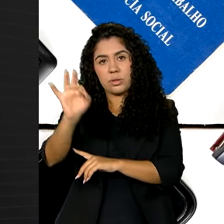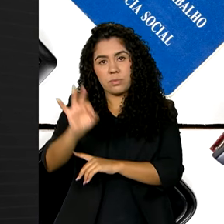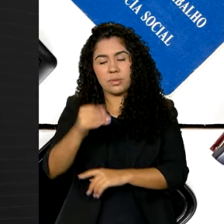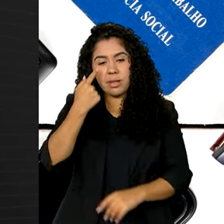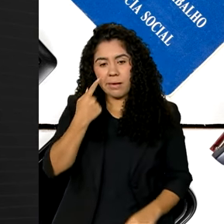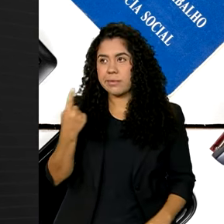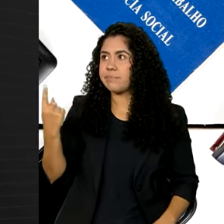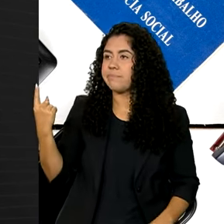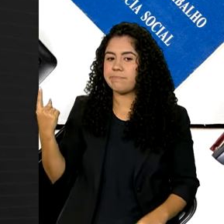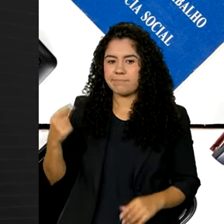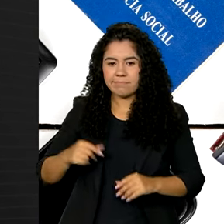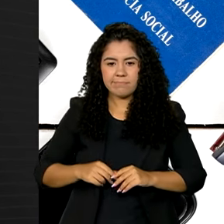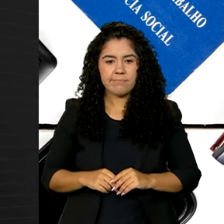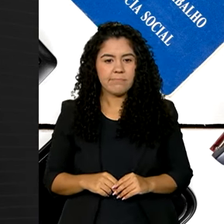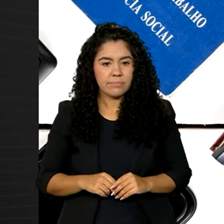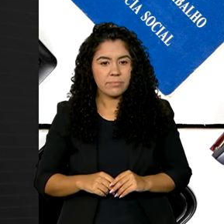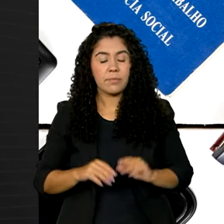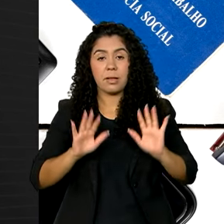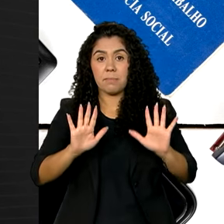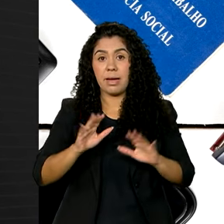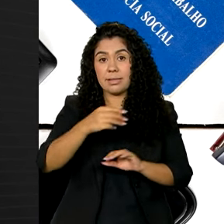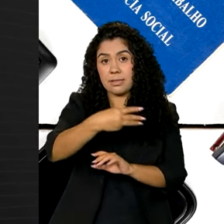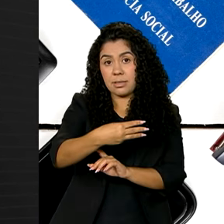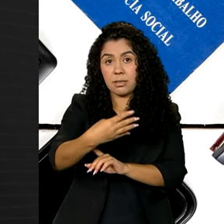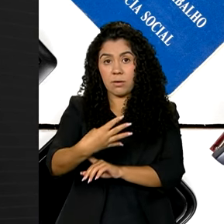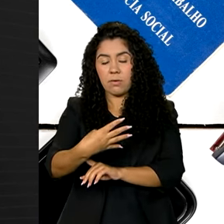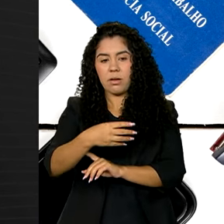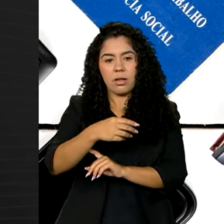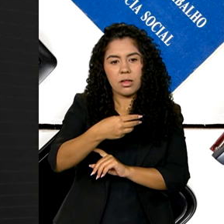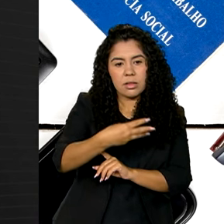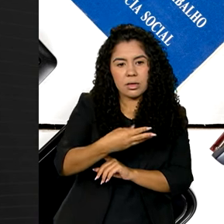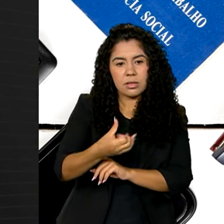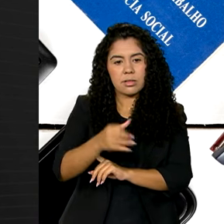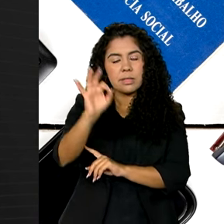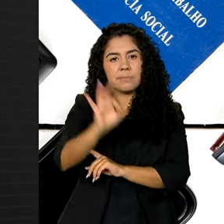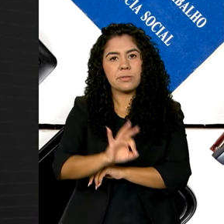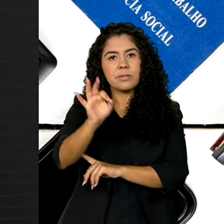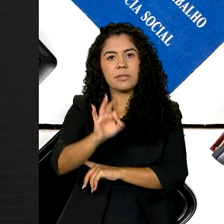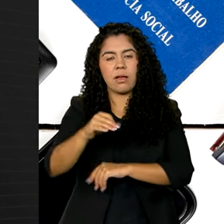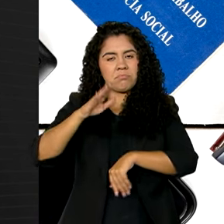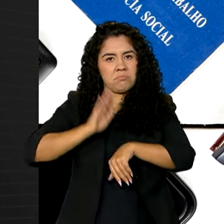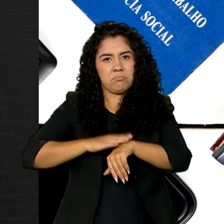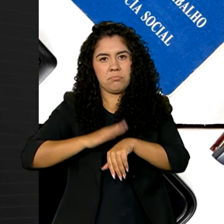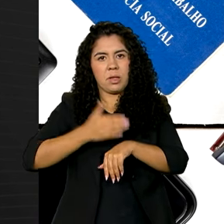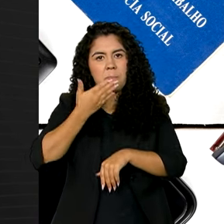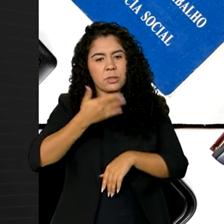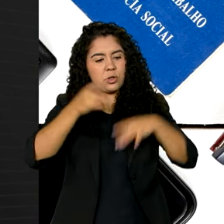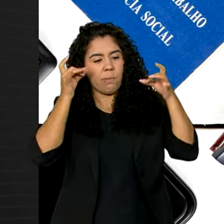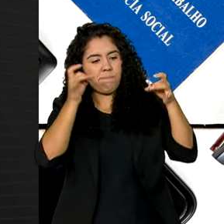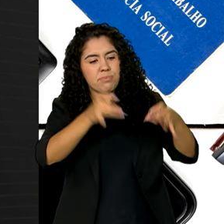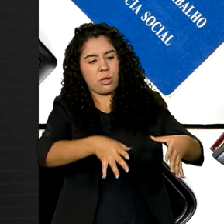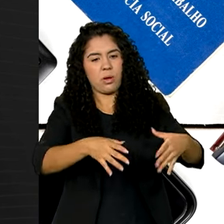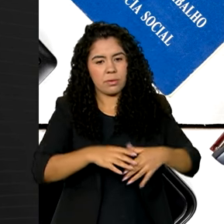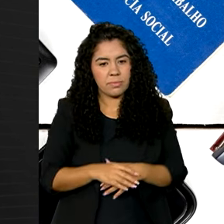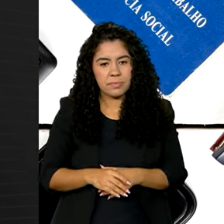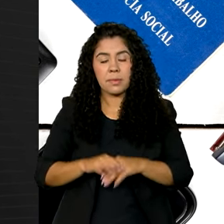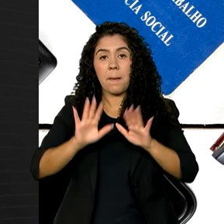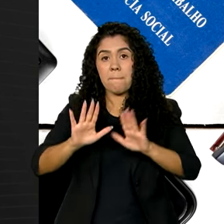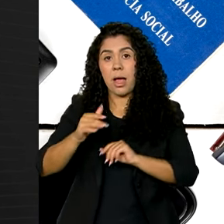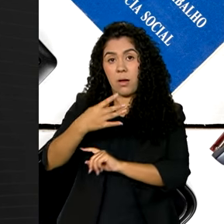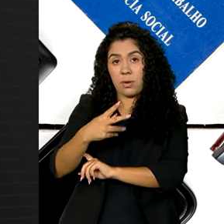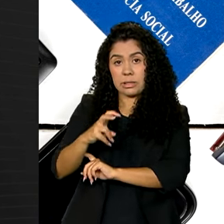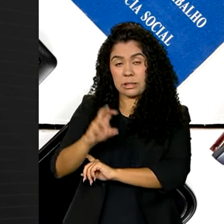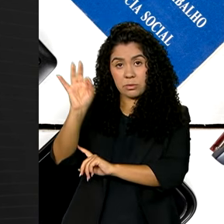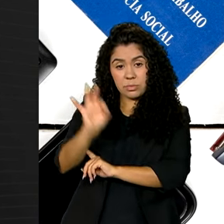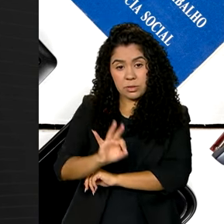últimos 12 meses. Destes, 36% pediram demissão voluntariamente, cerca de 45